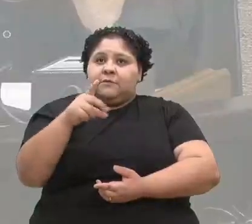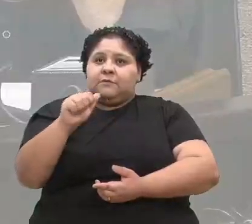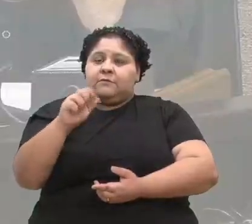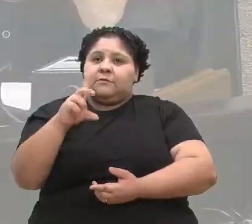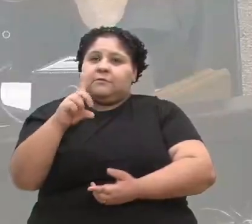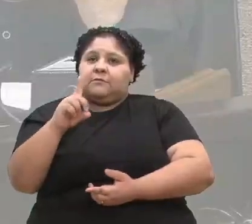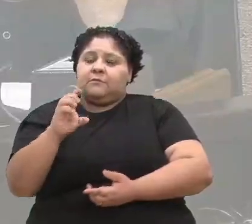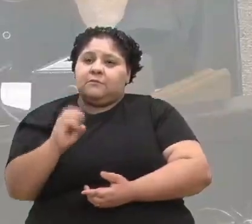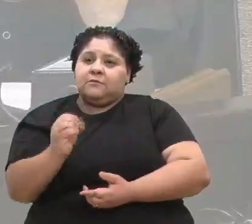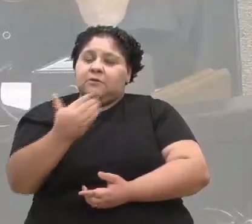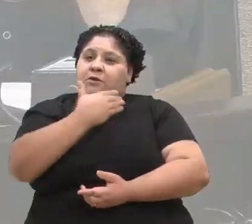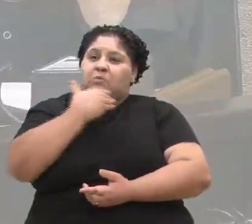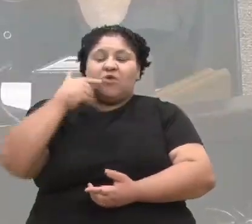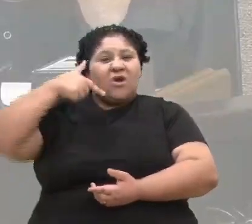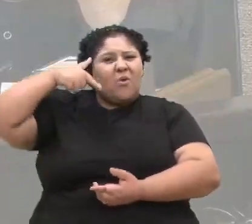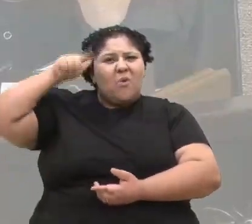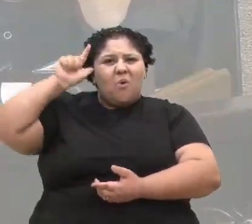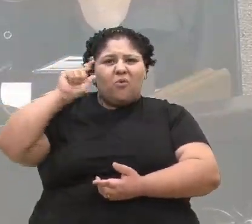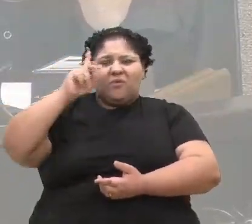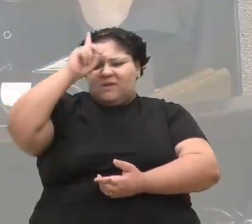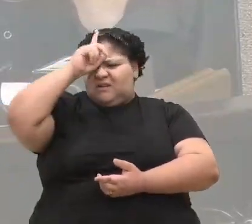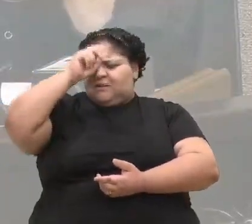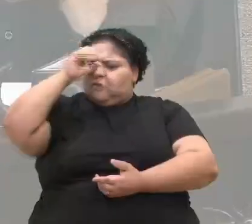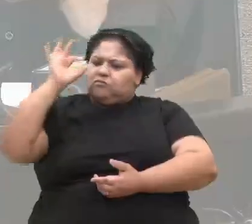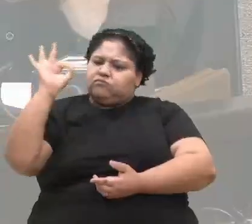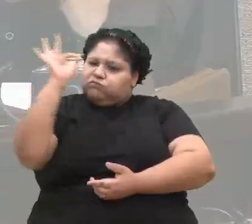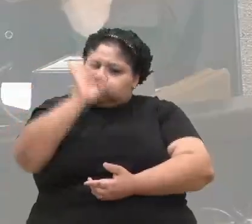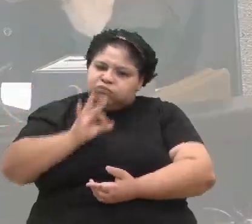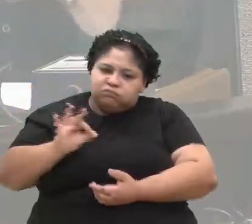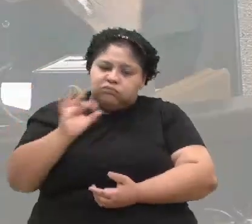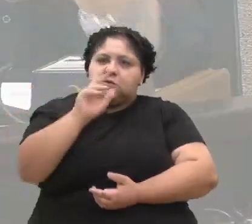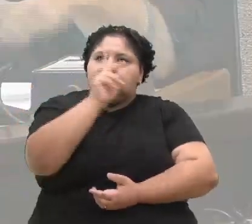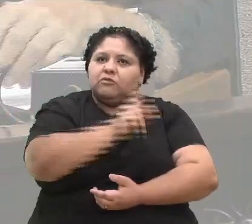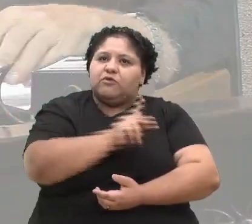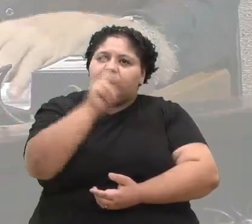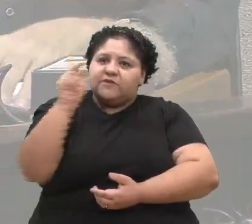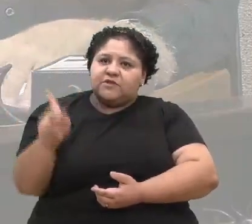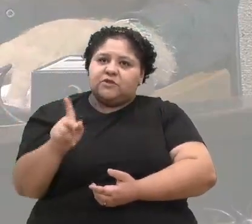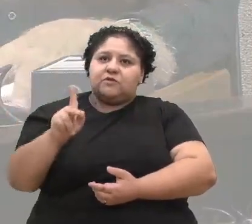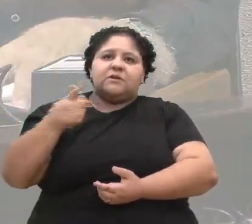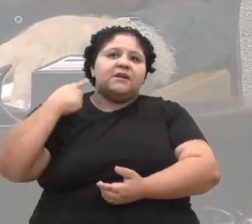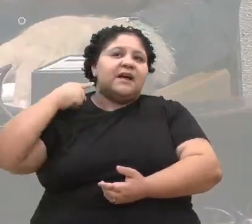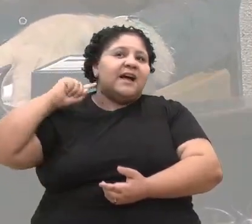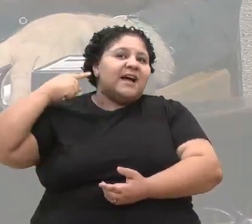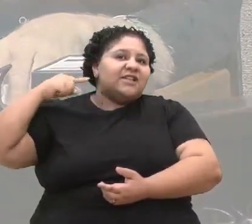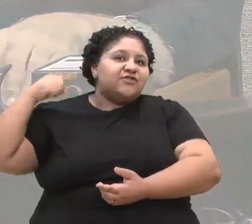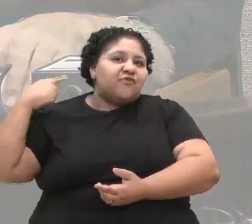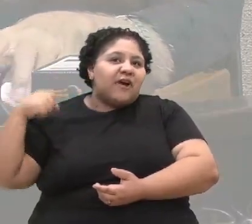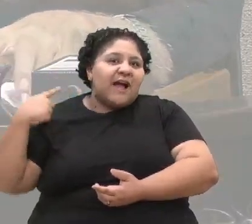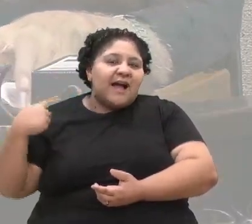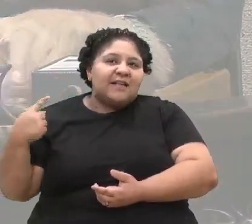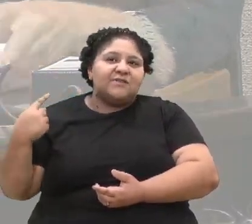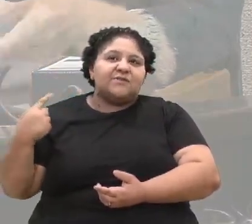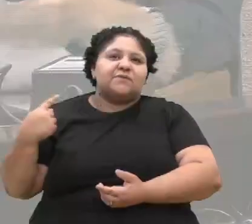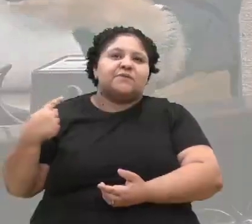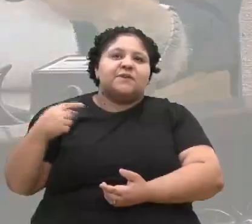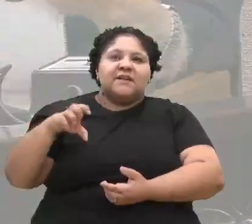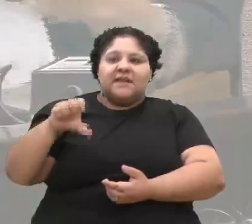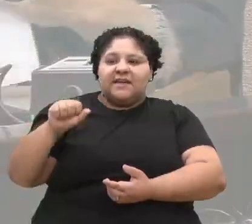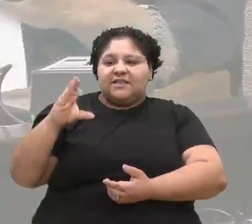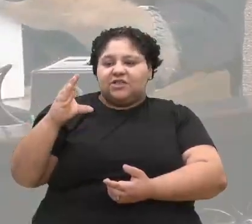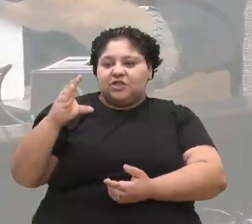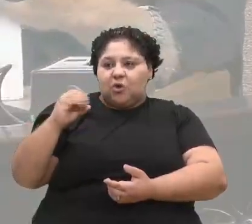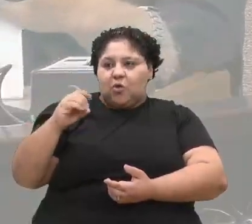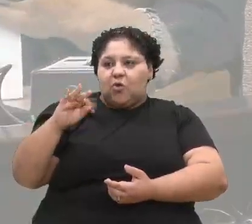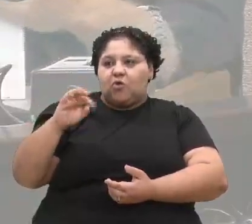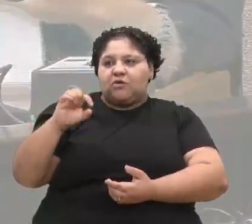do Círculo com 90 anos, professor, advogado, escoteiro e amigo de todos. Esse era, então, o doutor José Ferreira Machado,